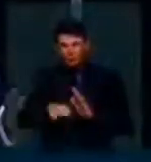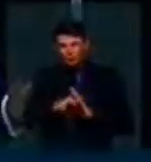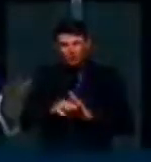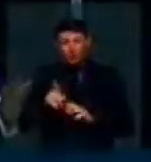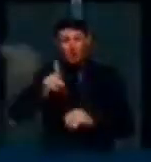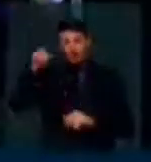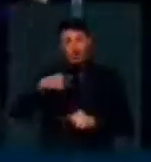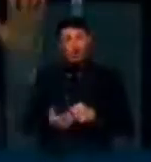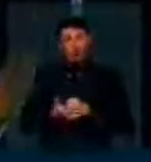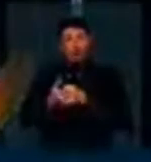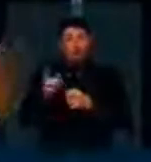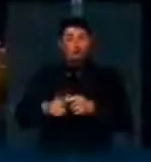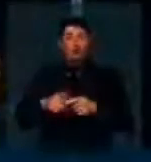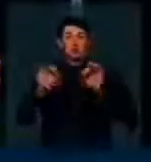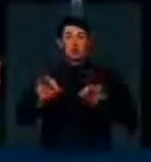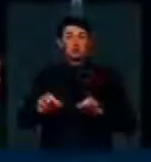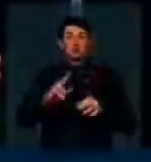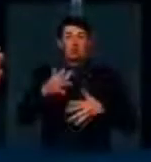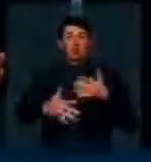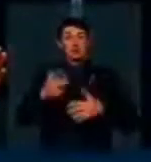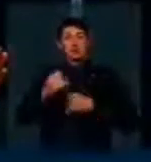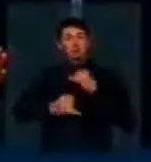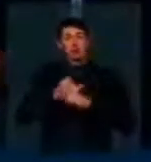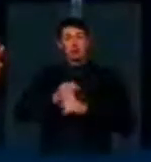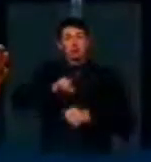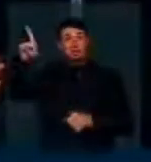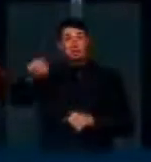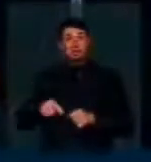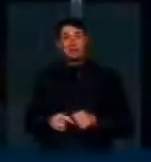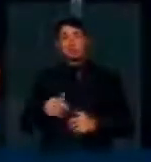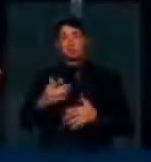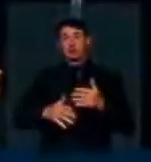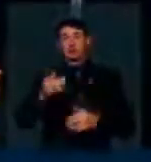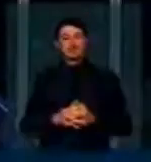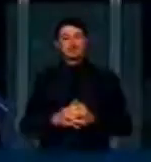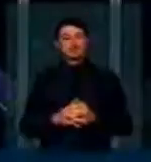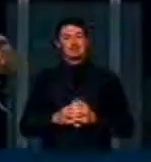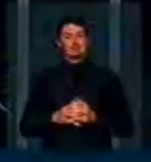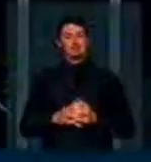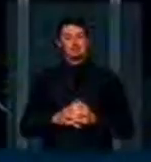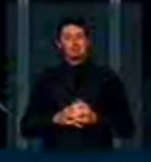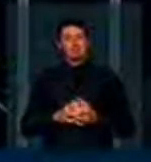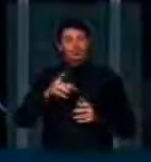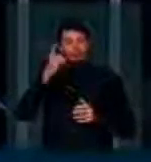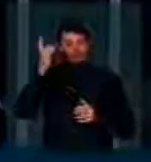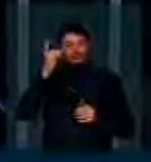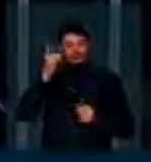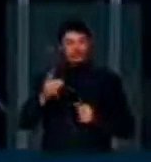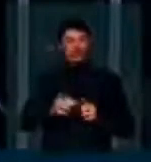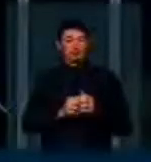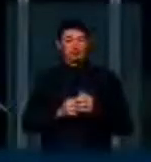apoio, que certamente vai prejudicar a internet deles, não vai prejudicar a nossa. O deputado